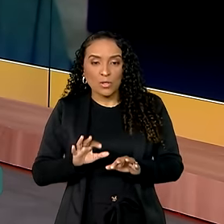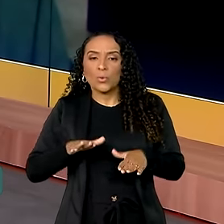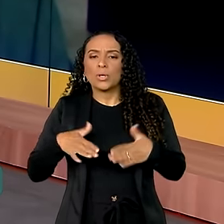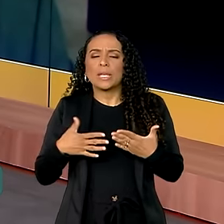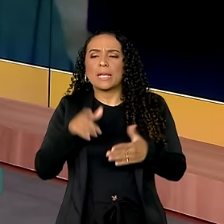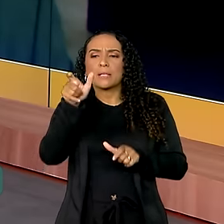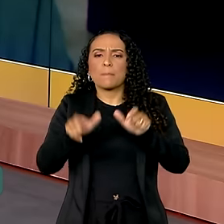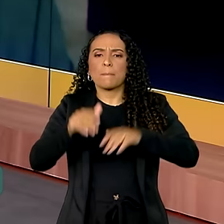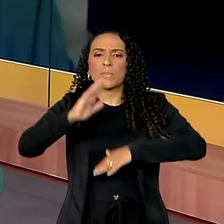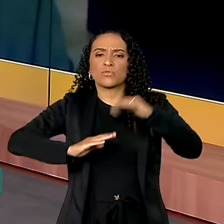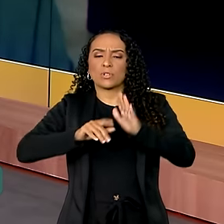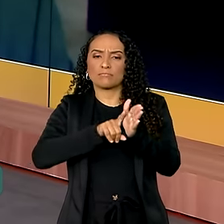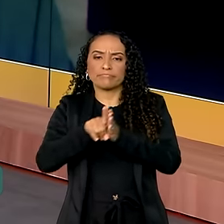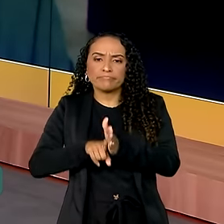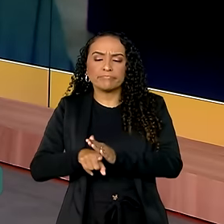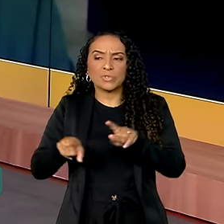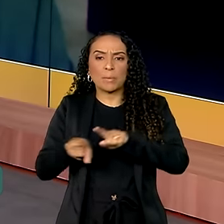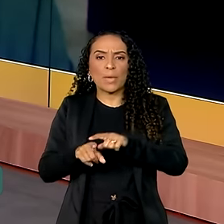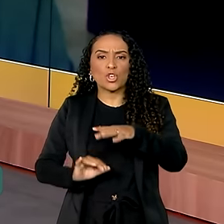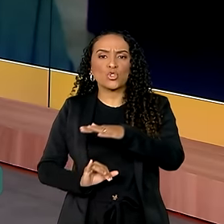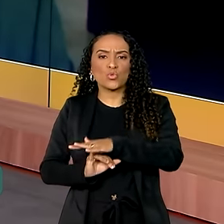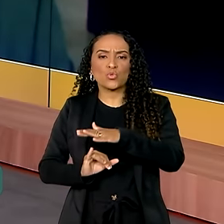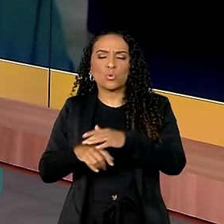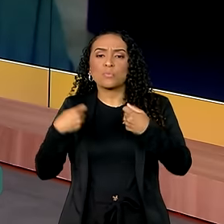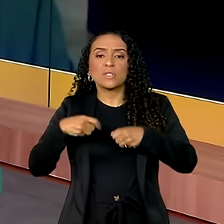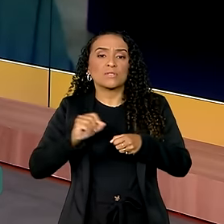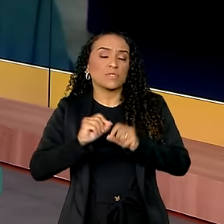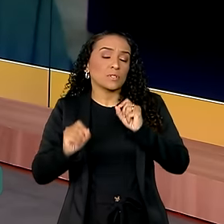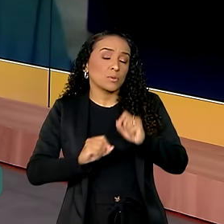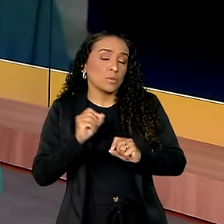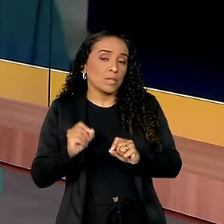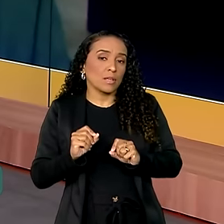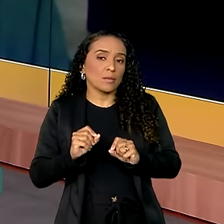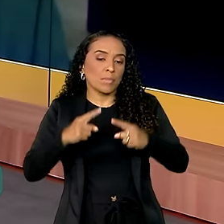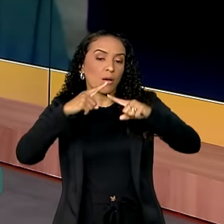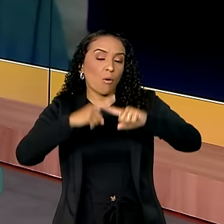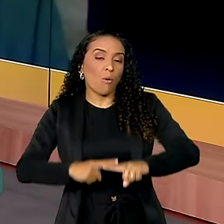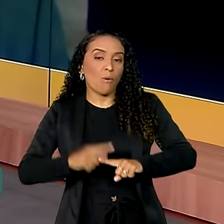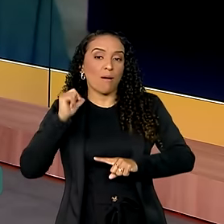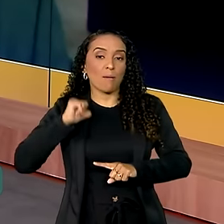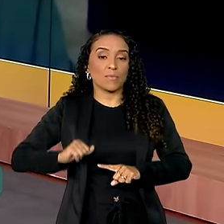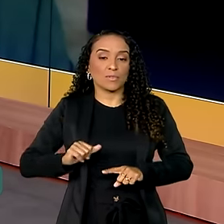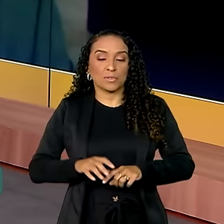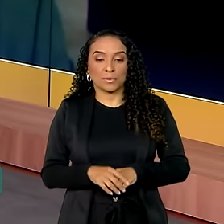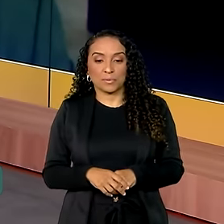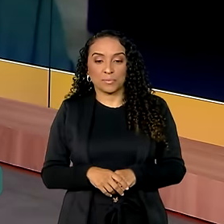que os pesquisadores e as instituições precisam fazer para concorrer a essas bolsas.